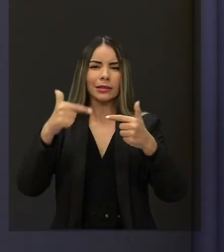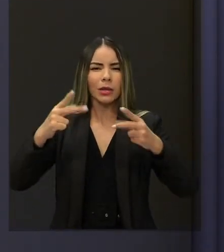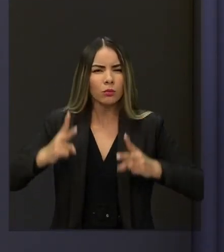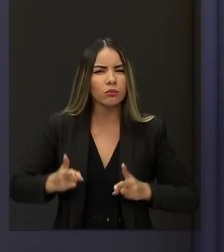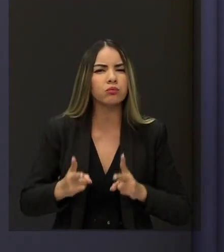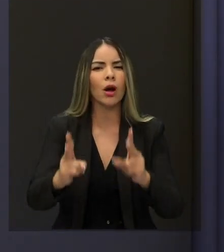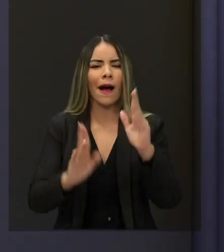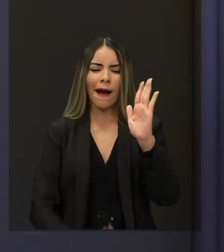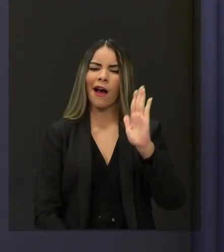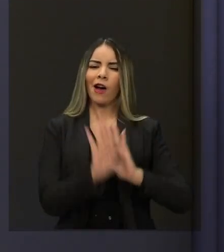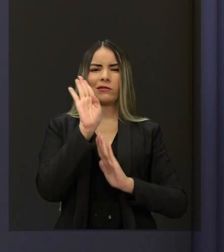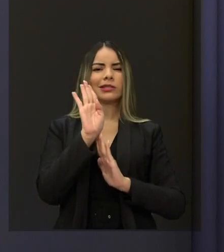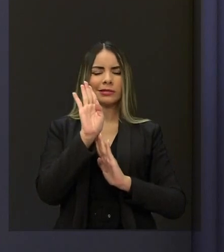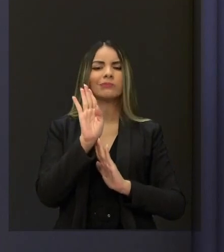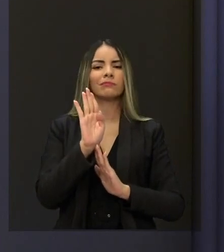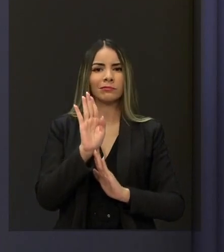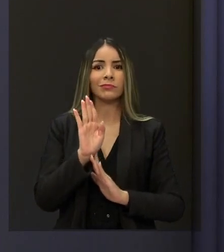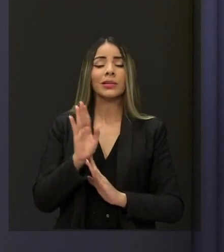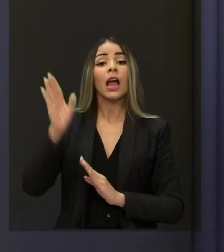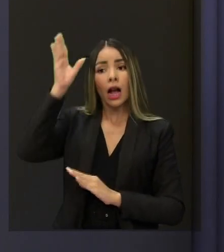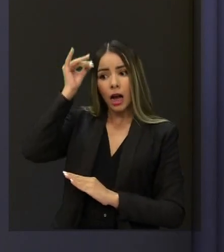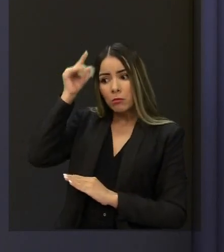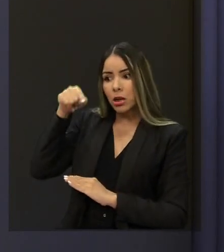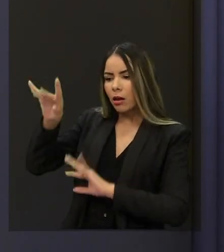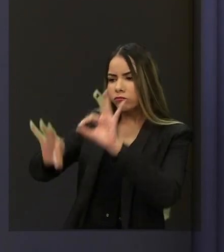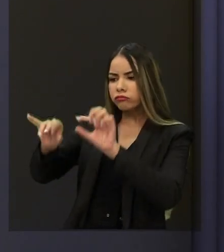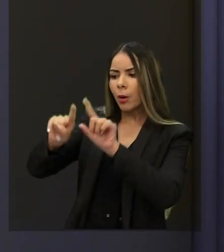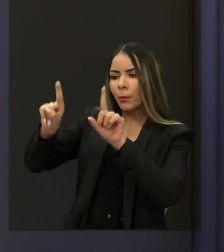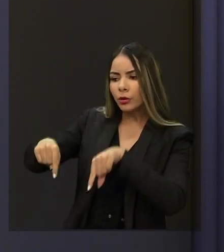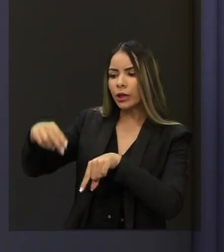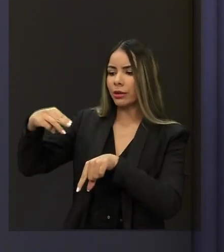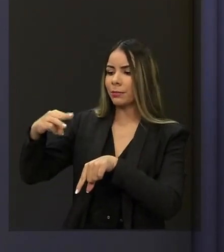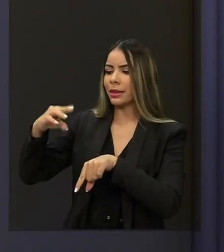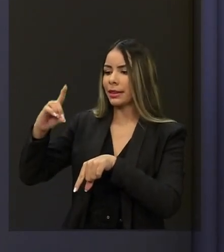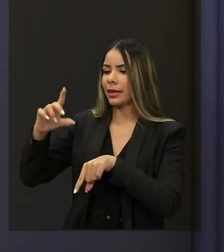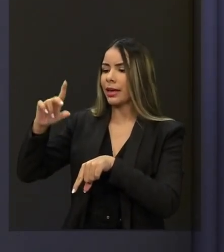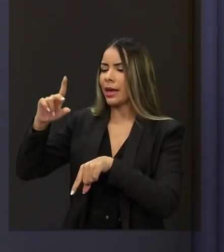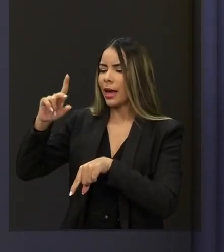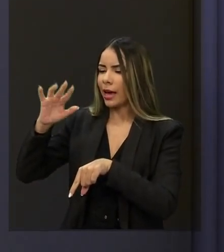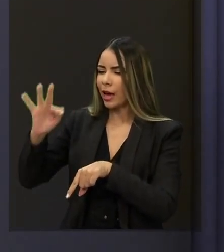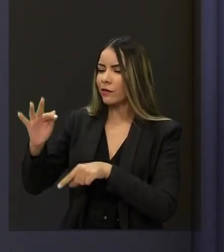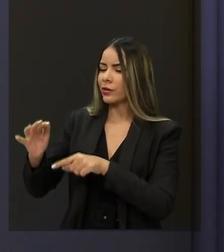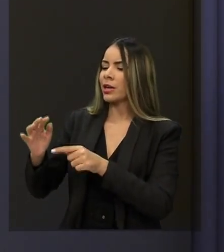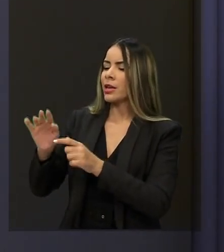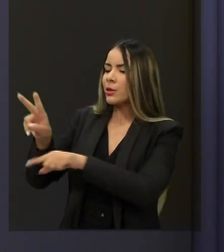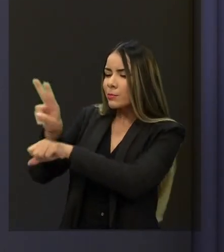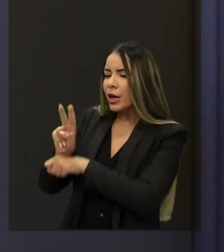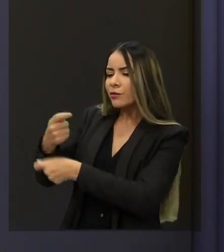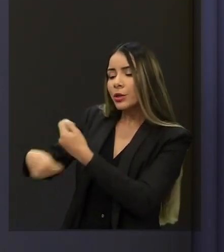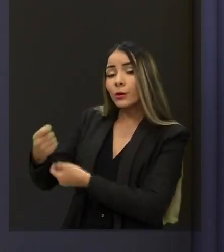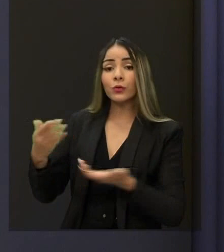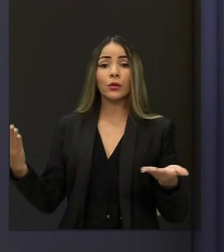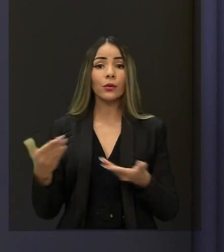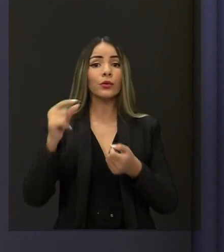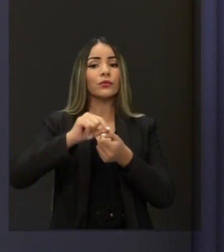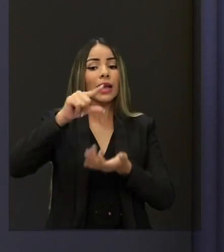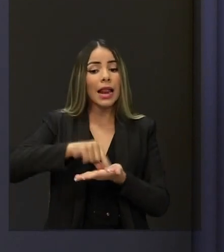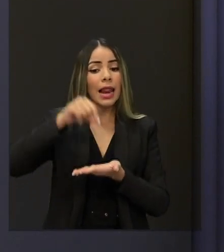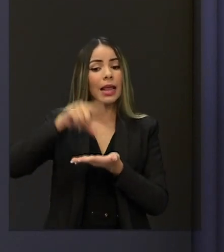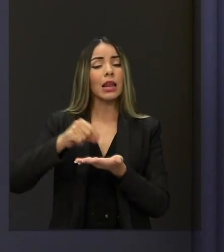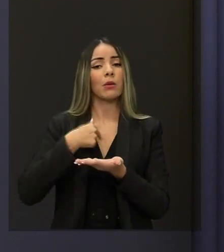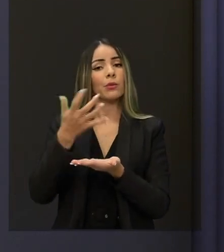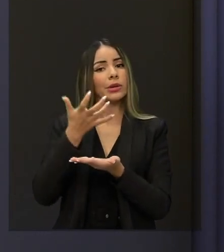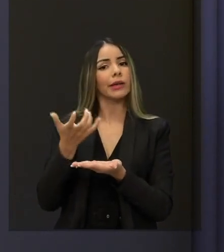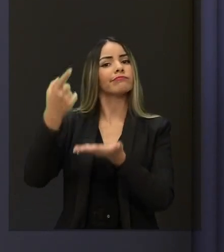para fazer avançar. Veja, o governador Camilo fez o projeto, foi no BNDES, negociou o empréstimo, o governador Isoto hoje fez o leilão. É isso que eu quero.